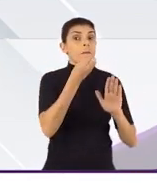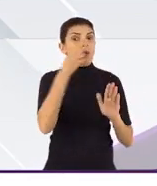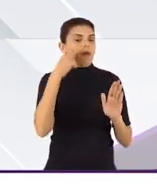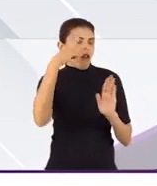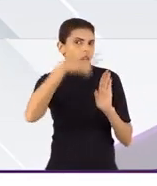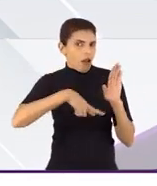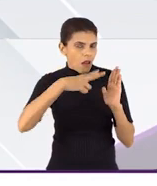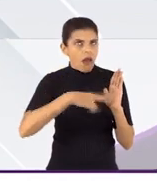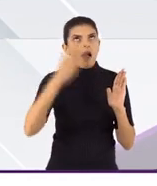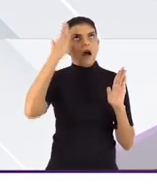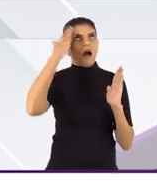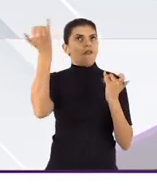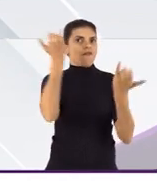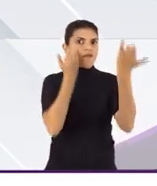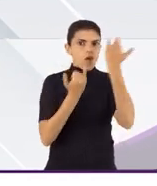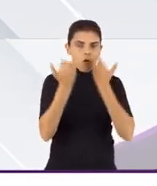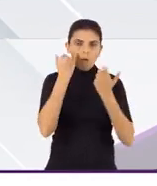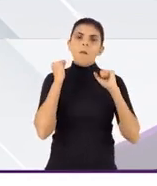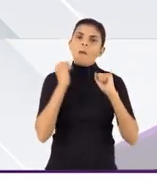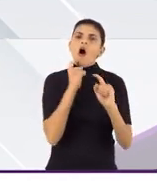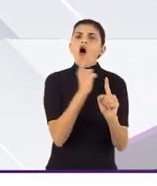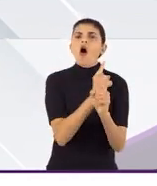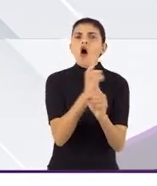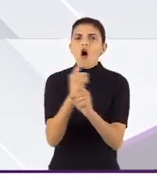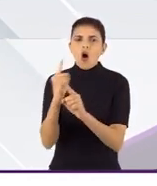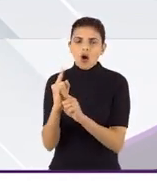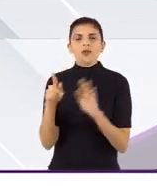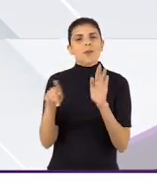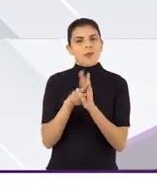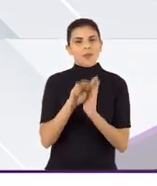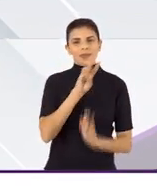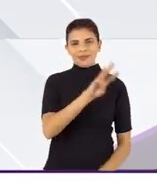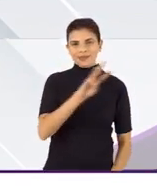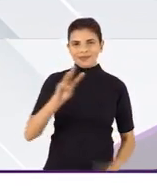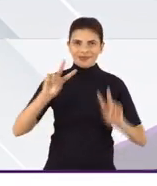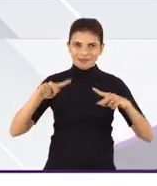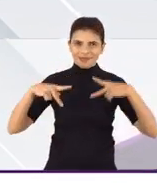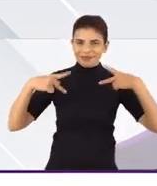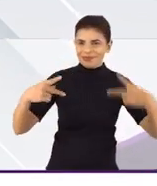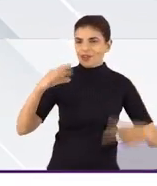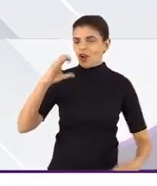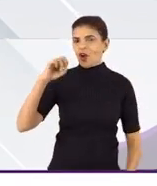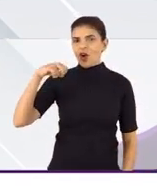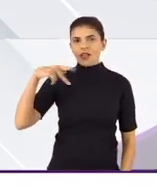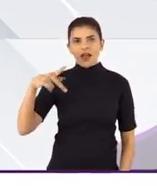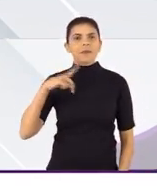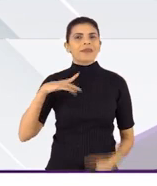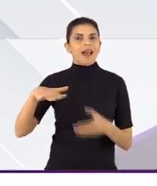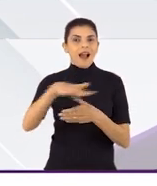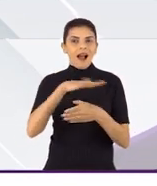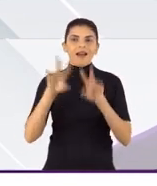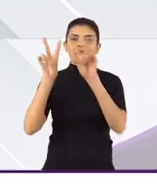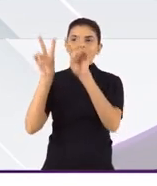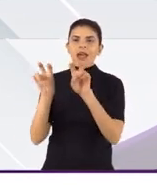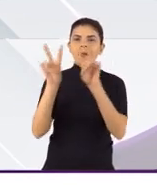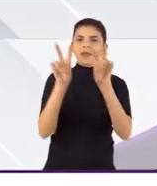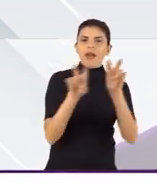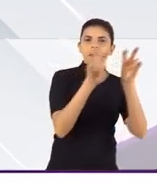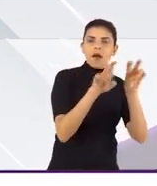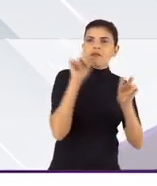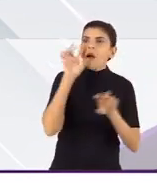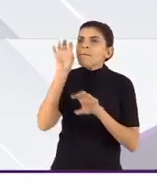devem ser observadas, mas que podem ser encontradas na página da Conep e estão por áreas